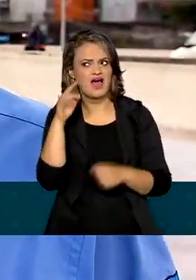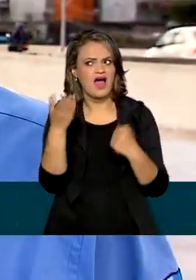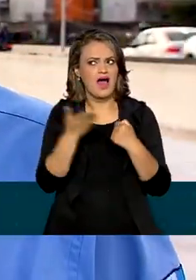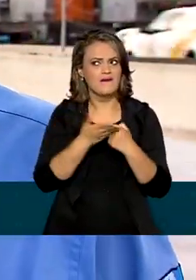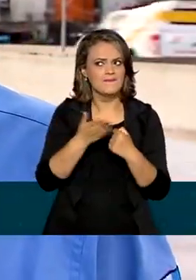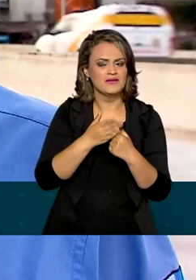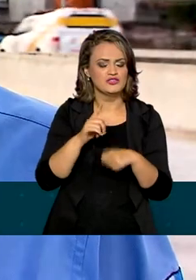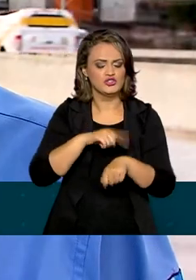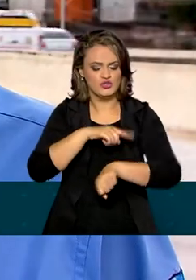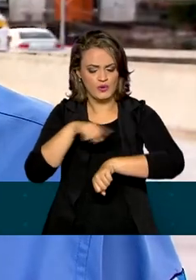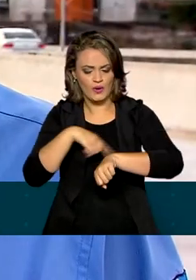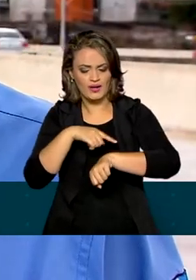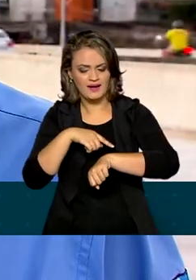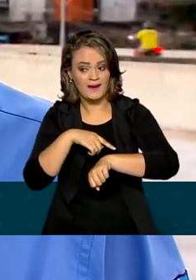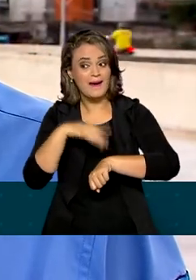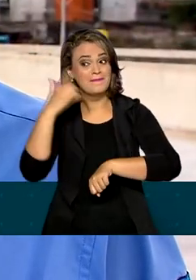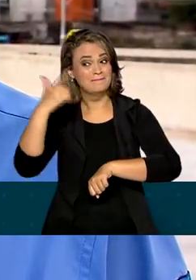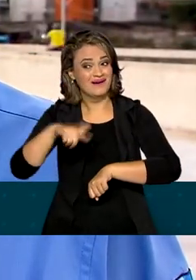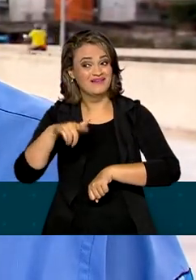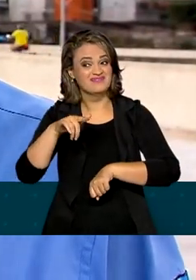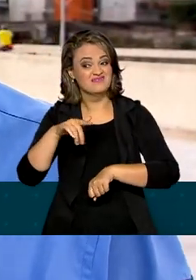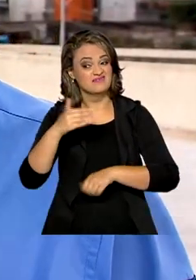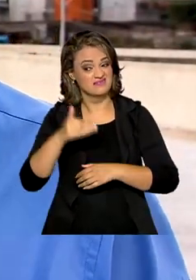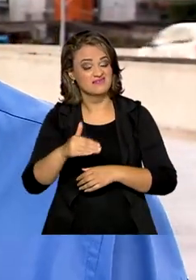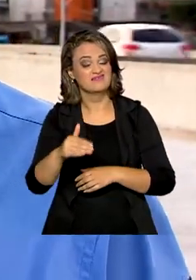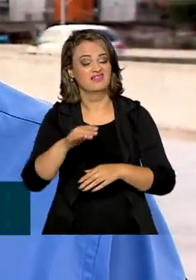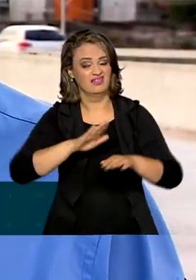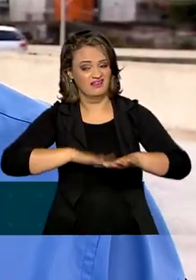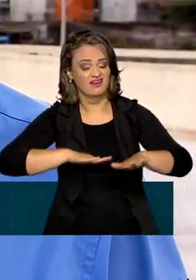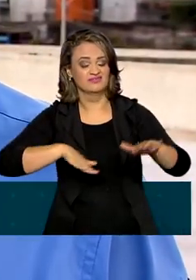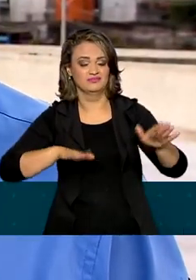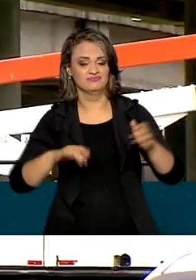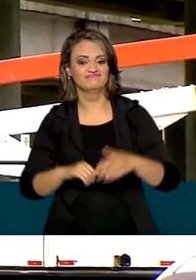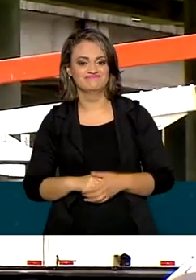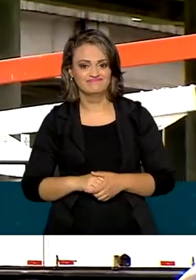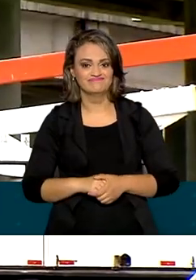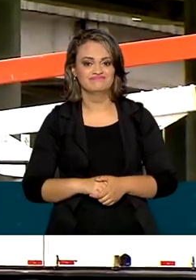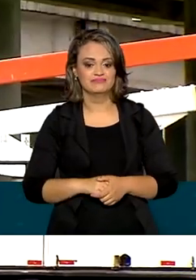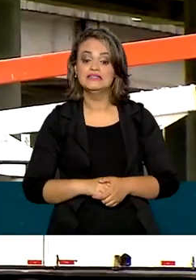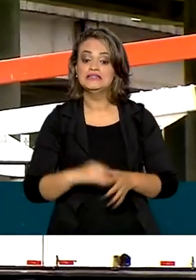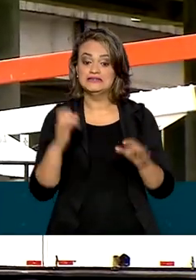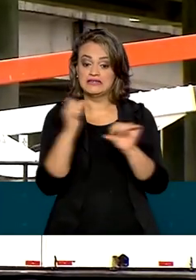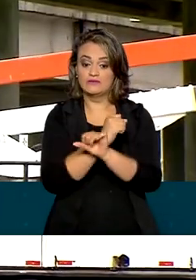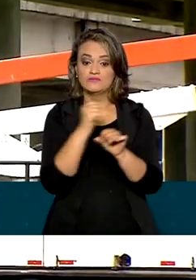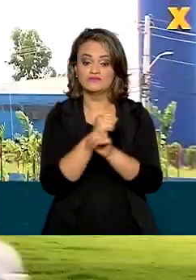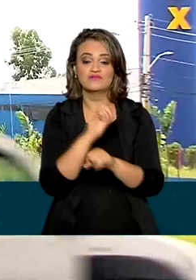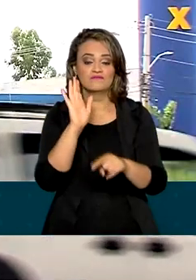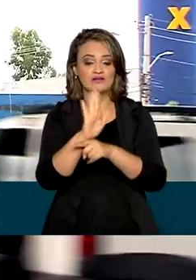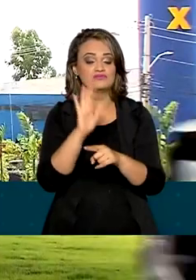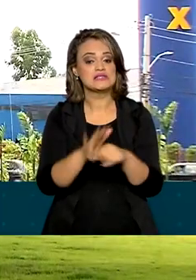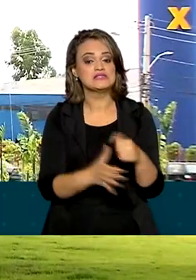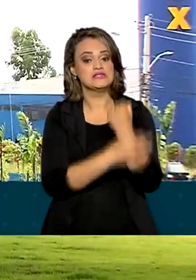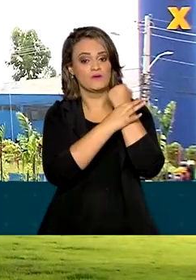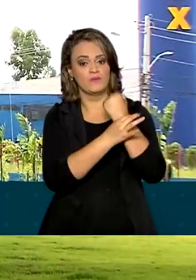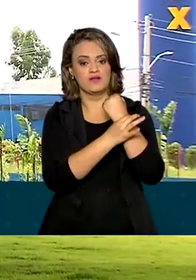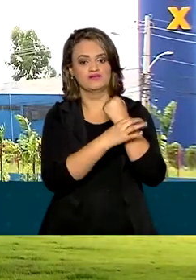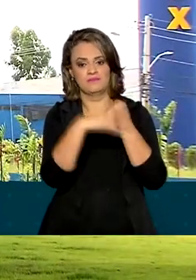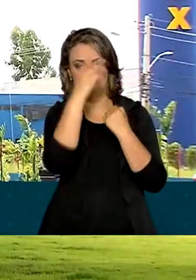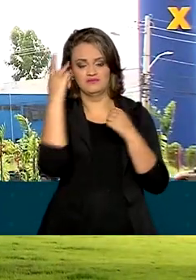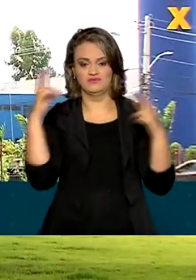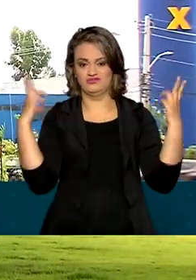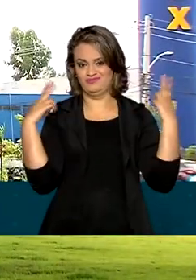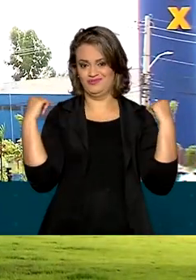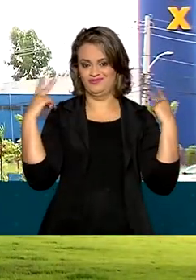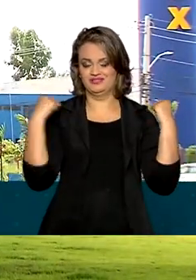que você gasta normal do trânsito, mais o engarrafamento. A obra também vai oferecer mais segurança aos motoristas.